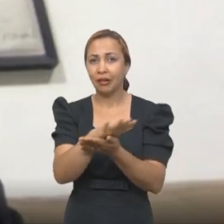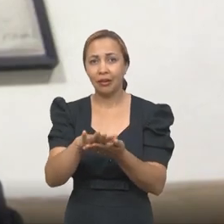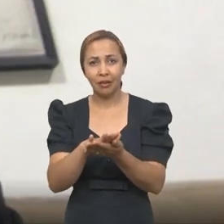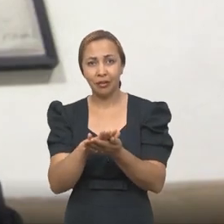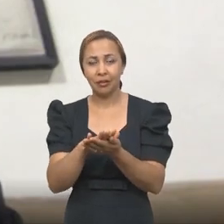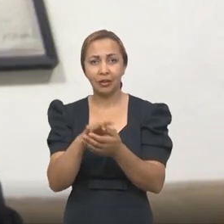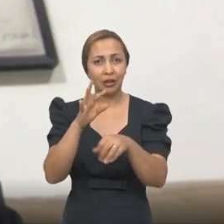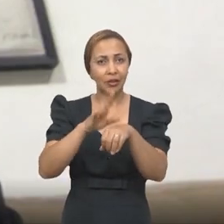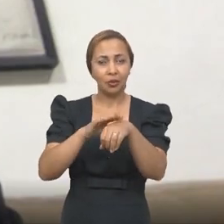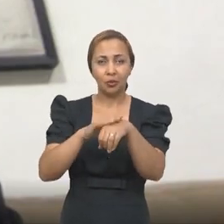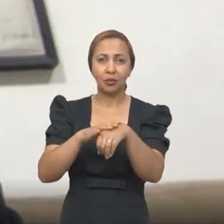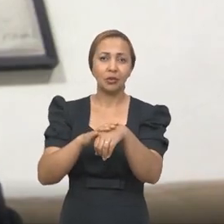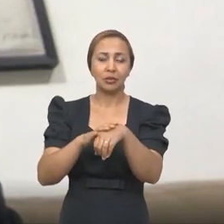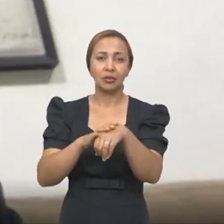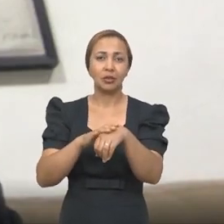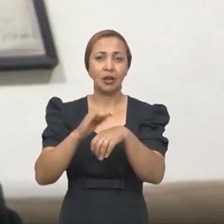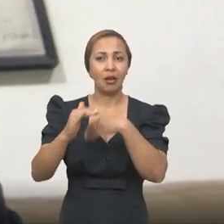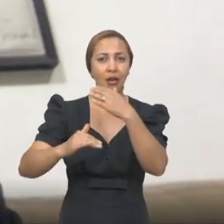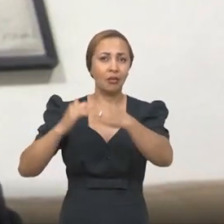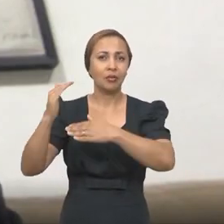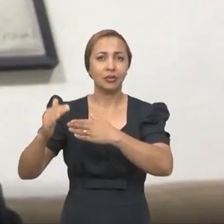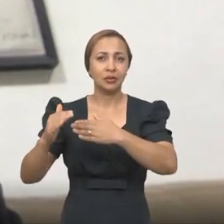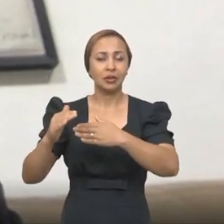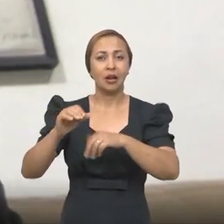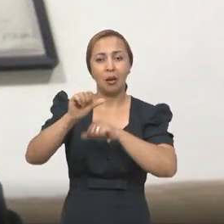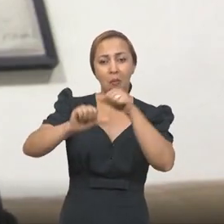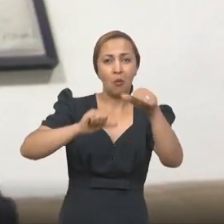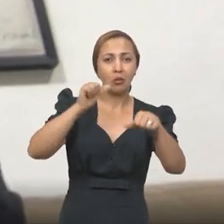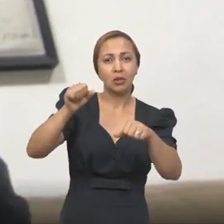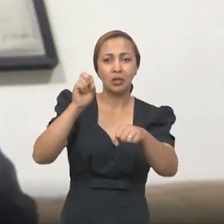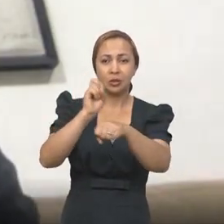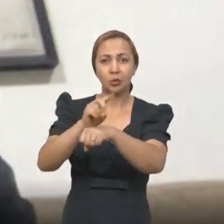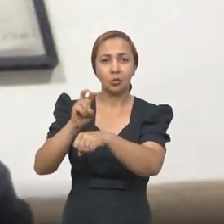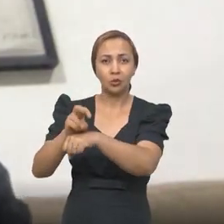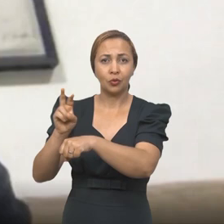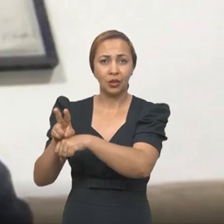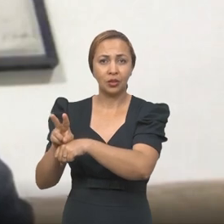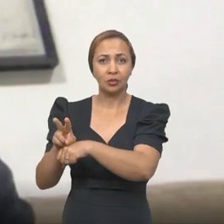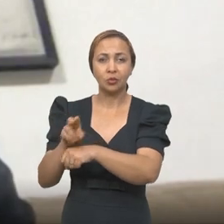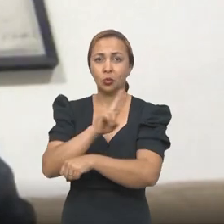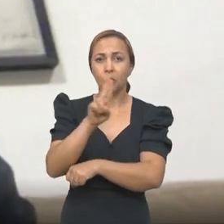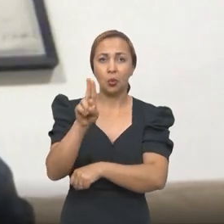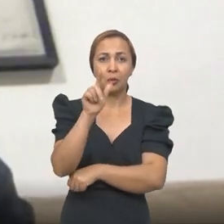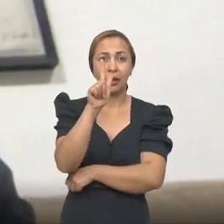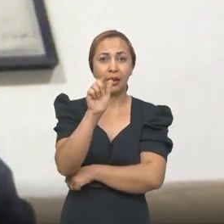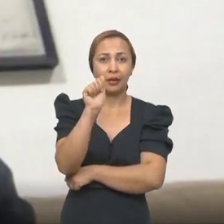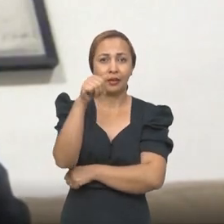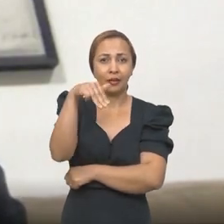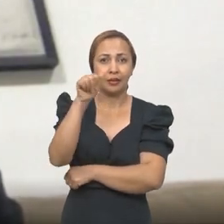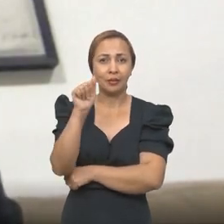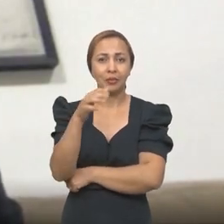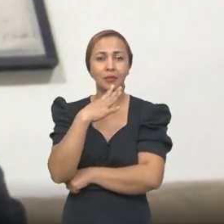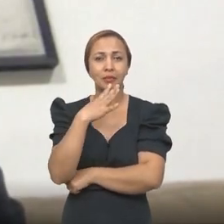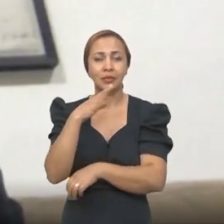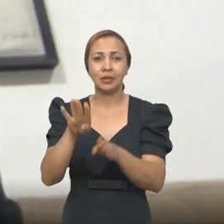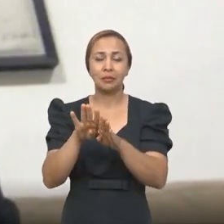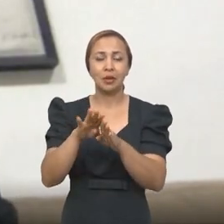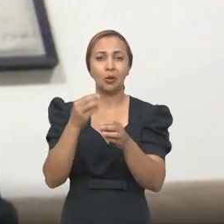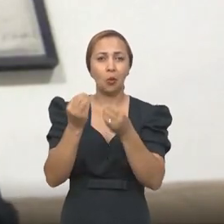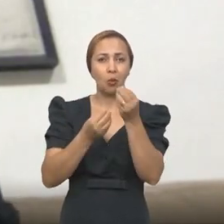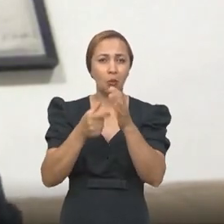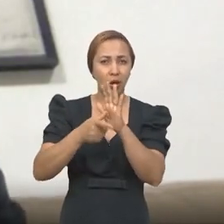aumento da frequência da variante, a variante gama, que é a variante também conhecida